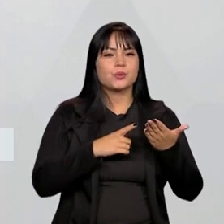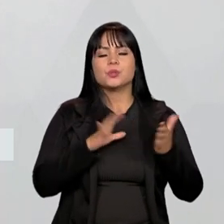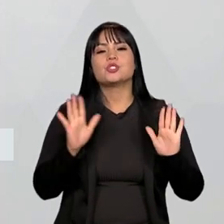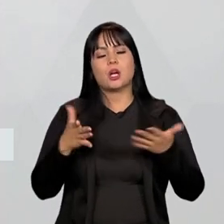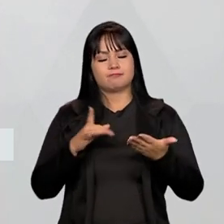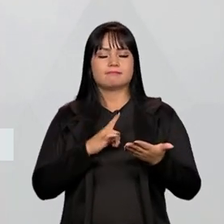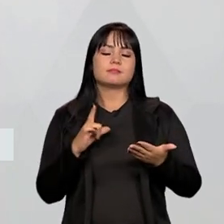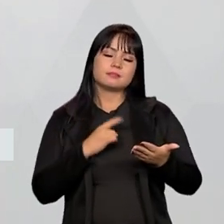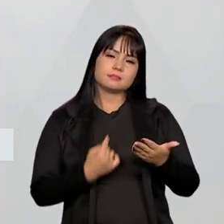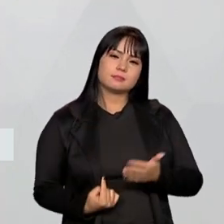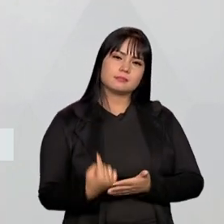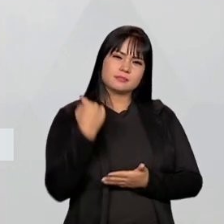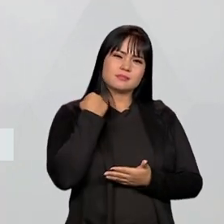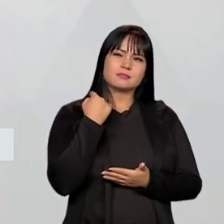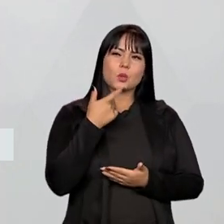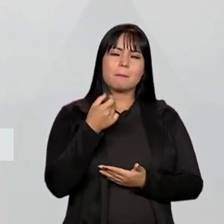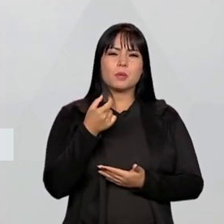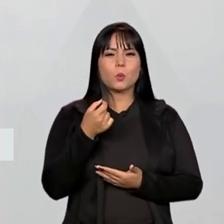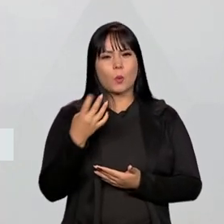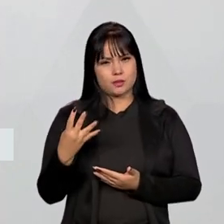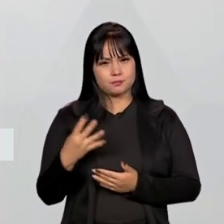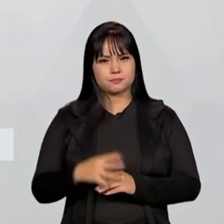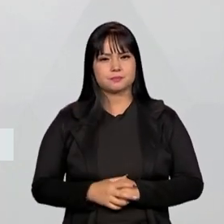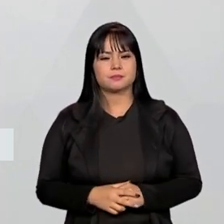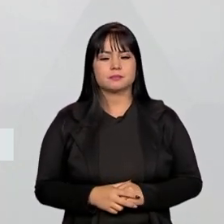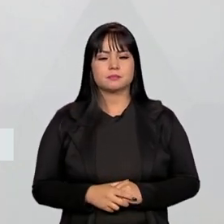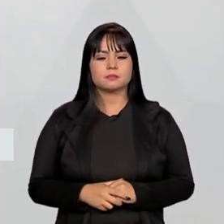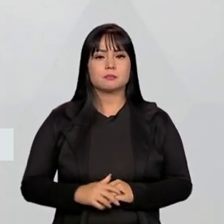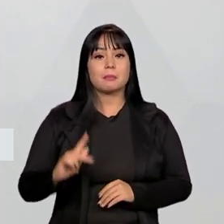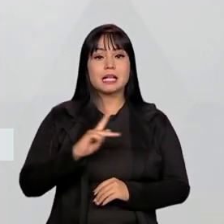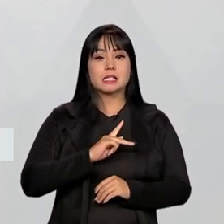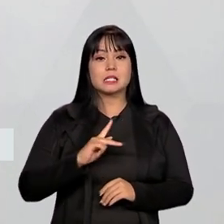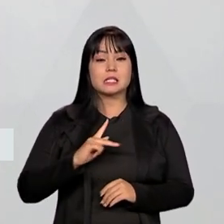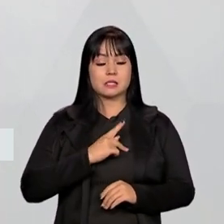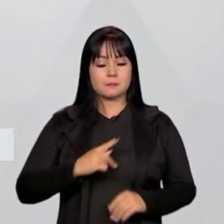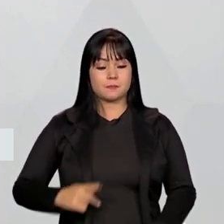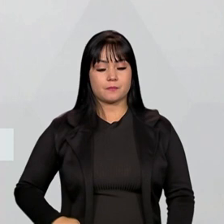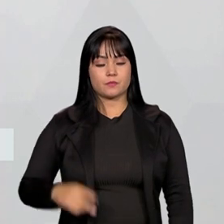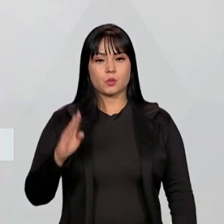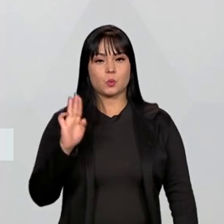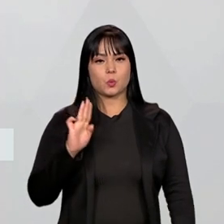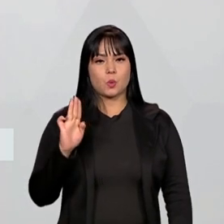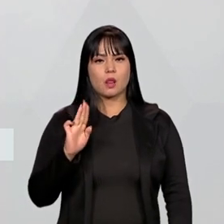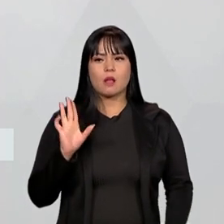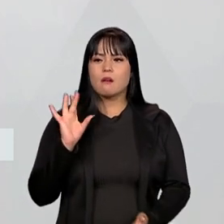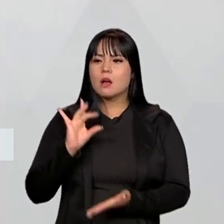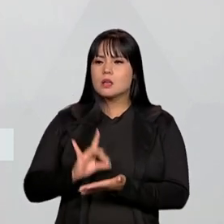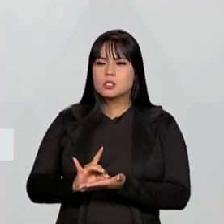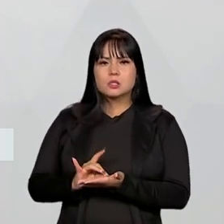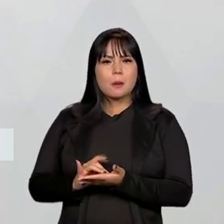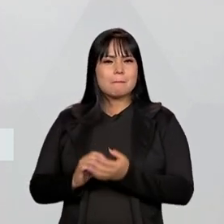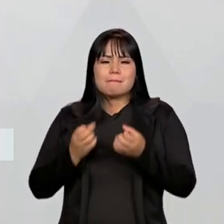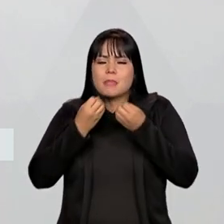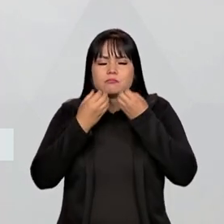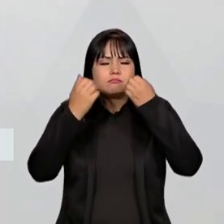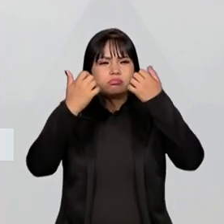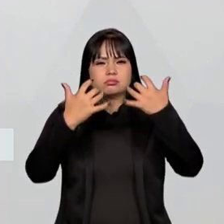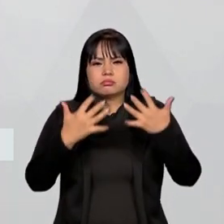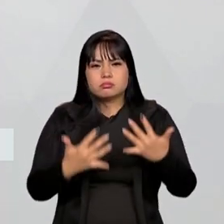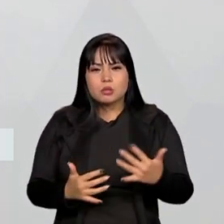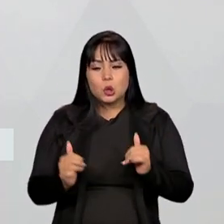que já tínhamos desde 2004. O presidente Lula enfatizou muito claramente,